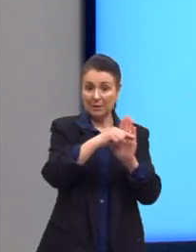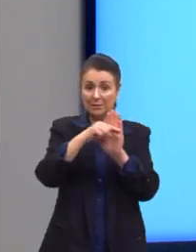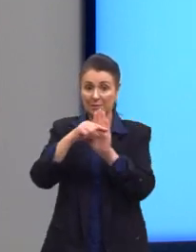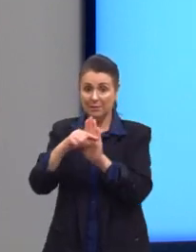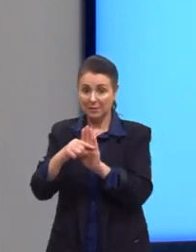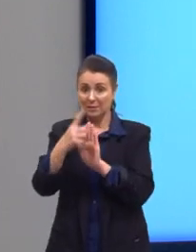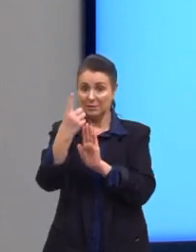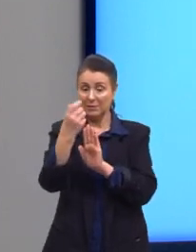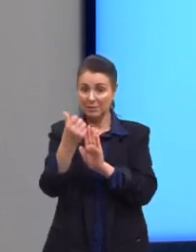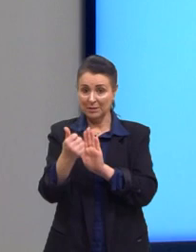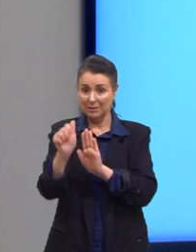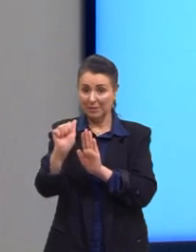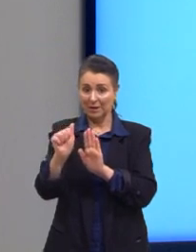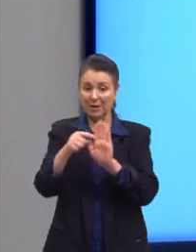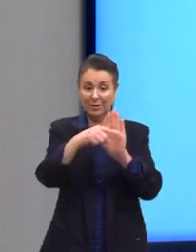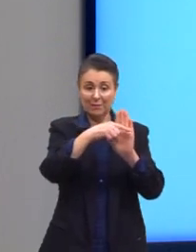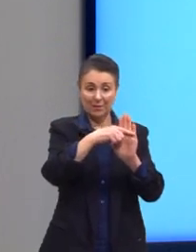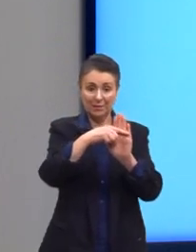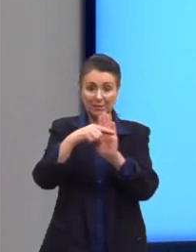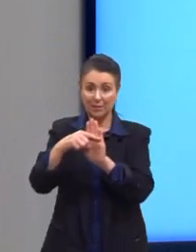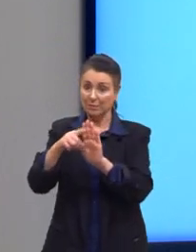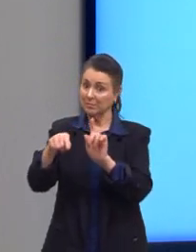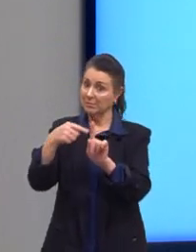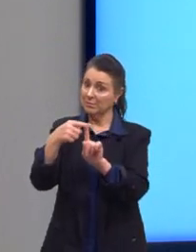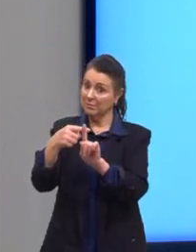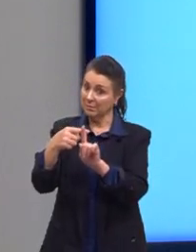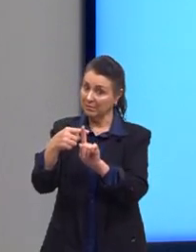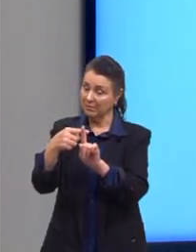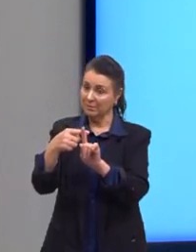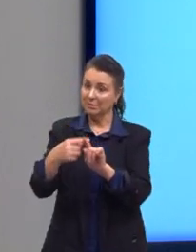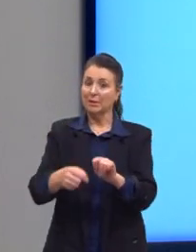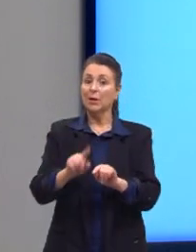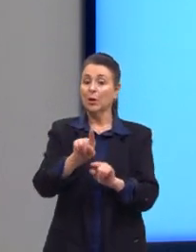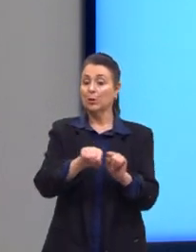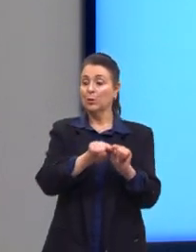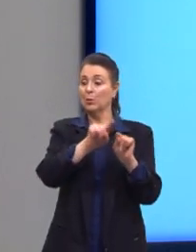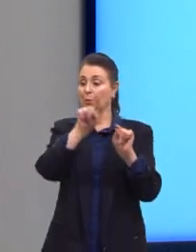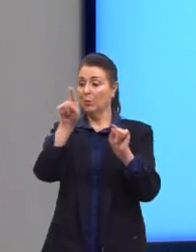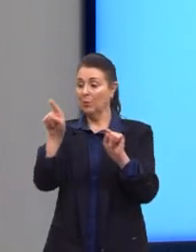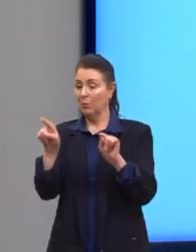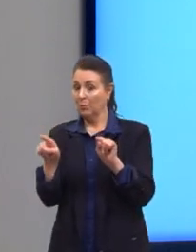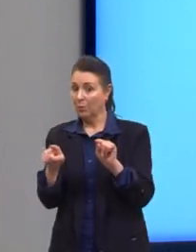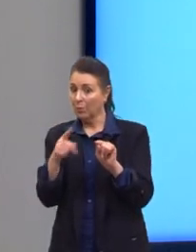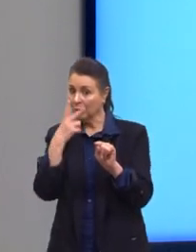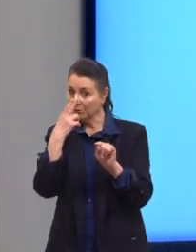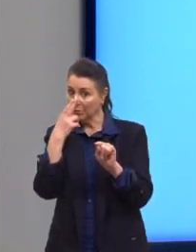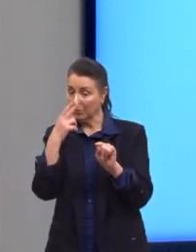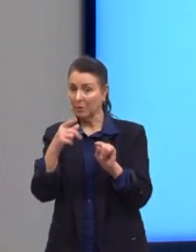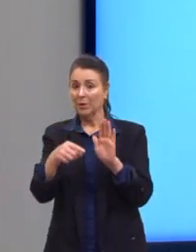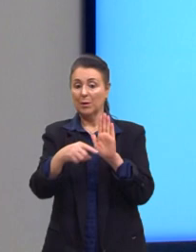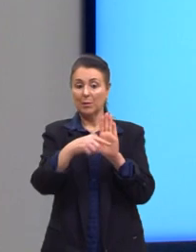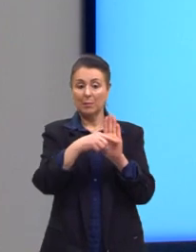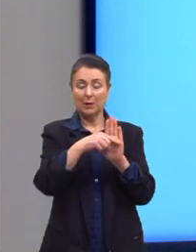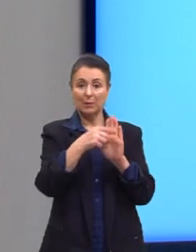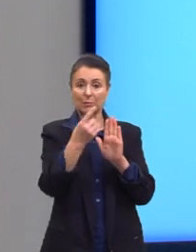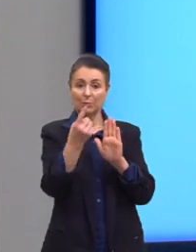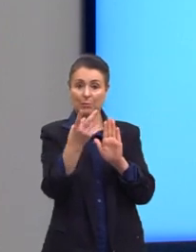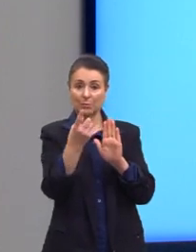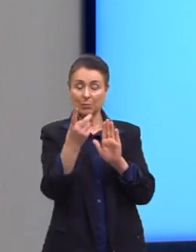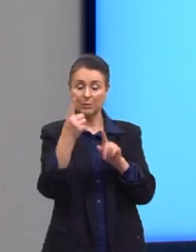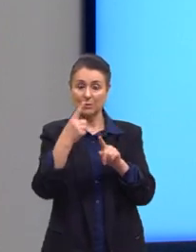positivo, menos com menos dá mais. No segundo lado da igualdade, nós tínhamos menos 12